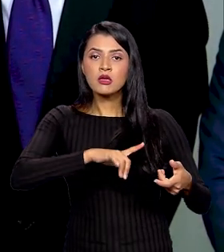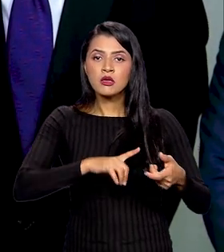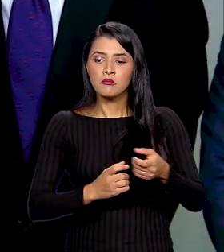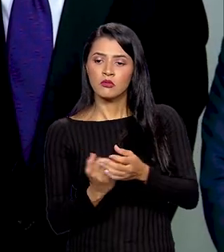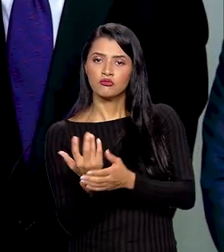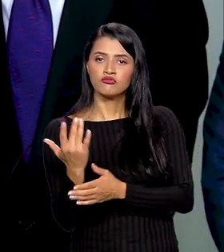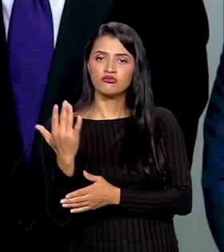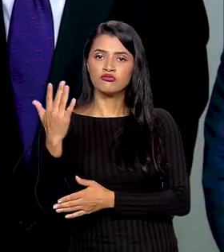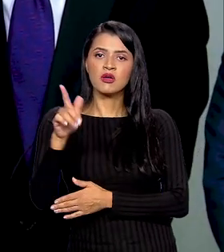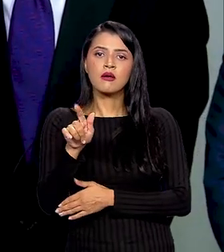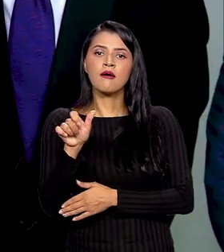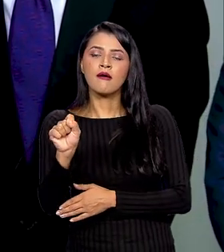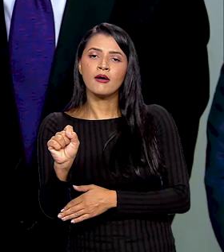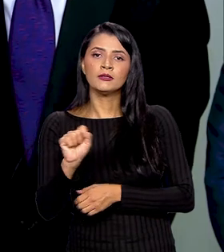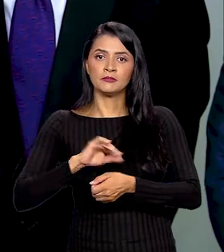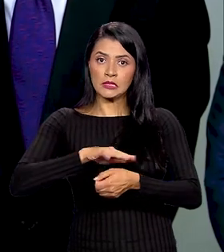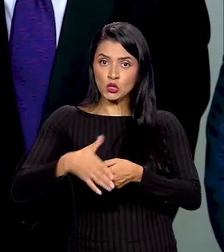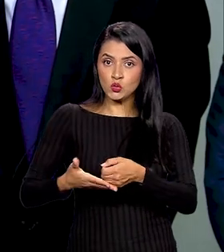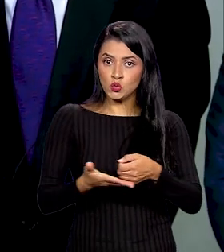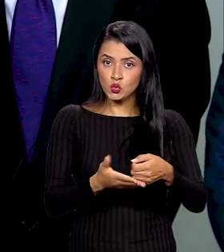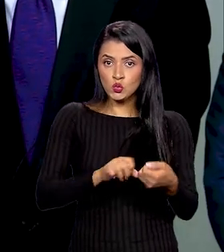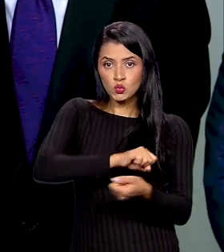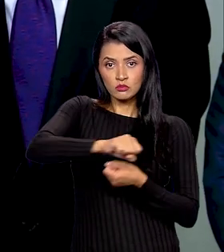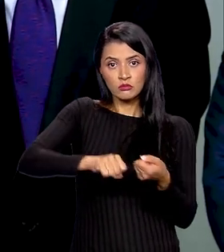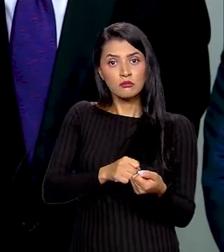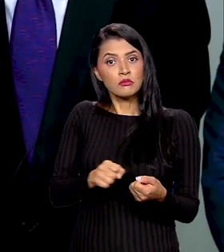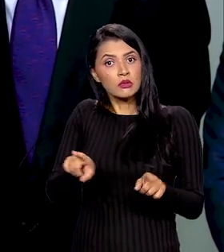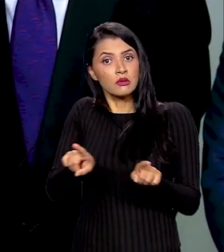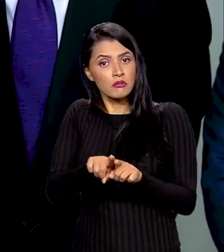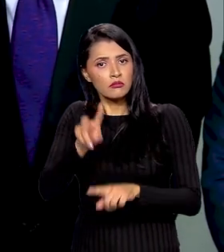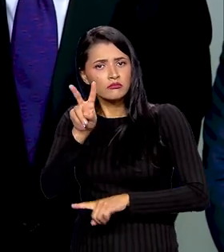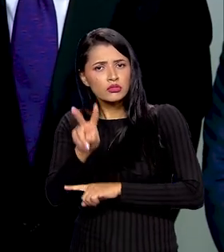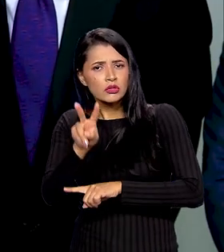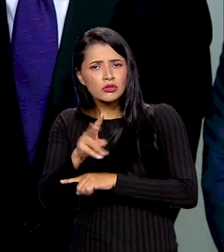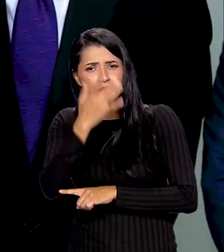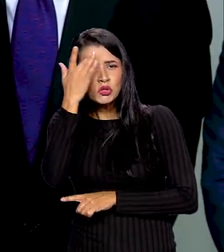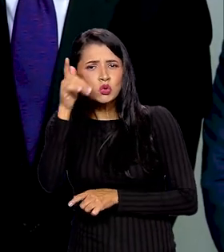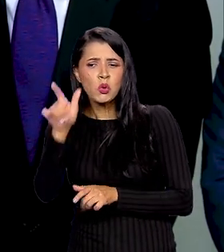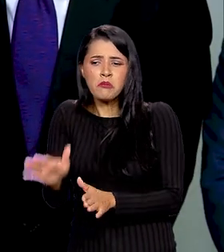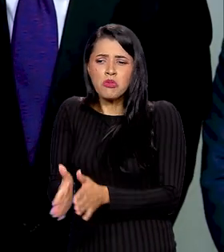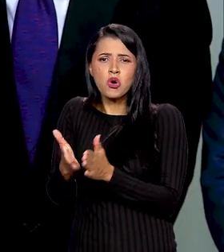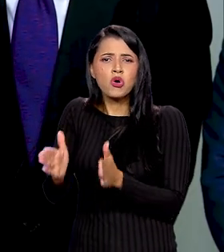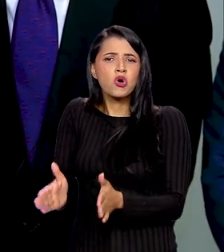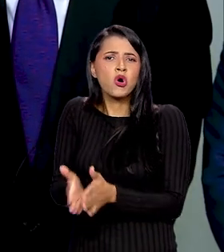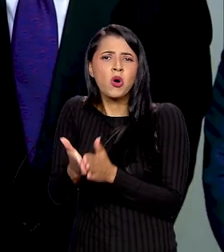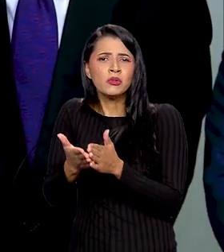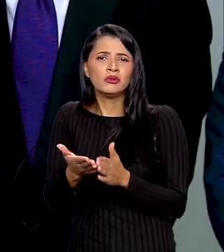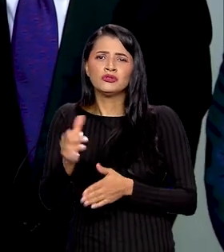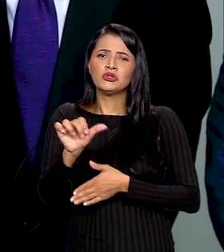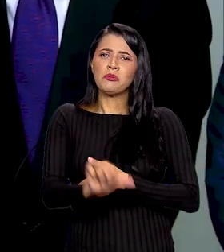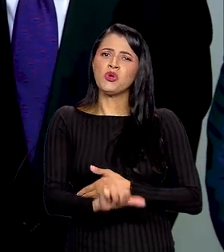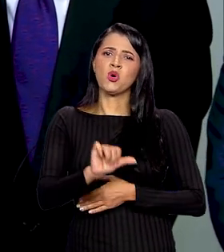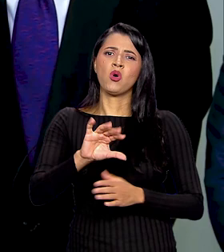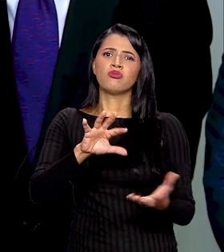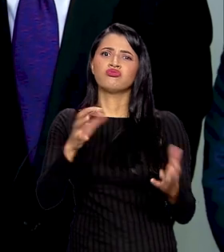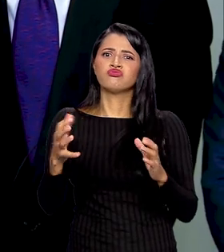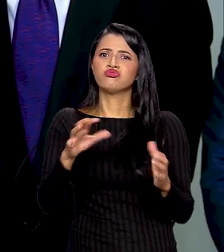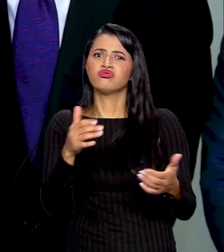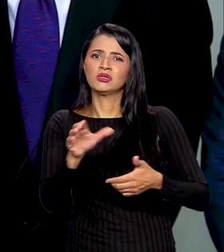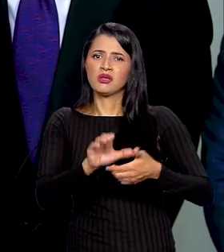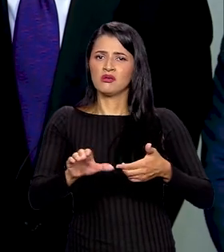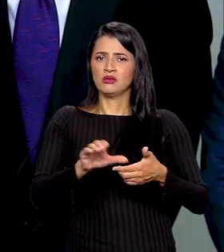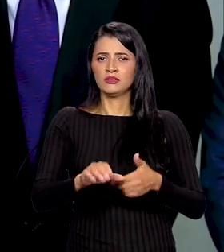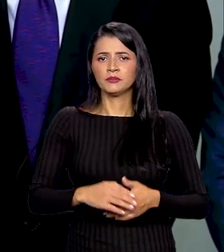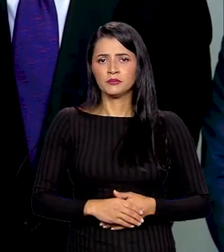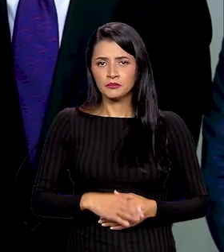na emissão de gases, na sustentabilidade, mas sobretudo para proteger os mais pobres do agravamento da crise